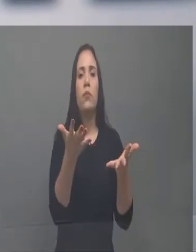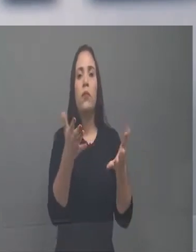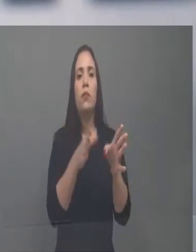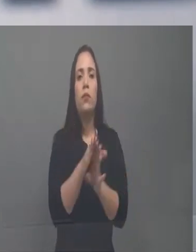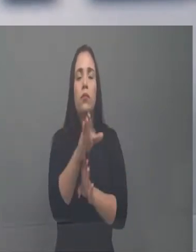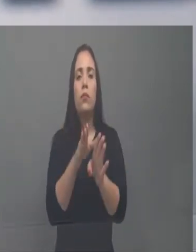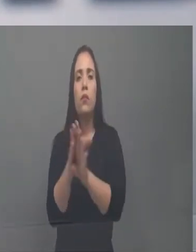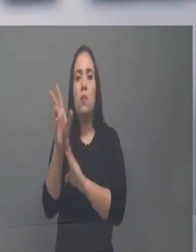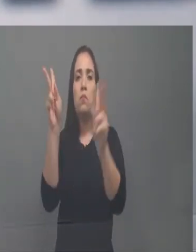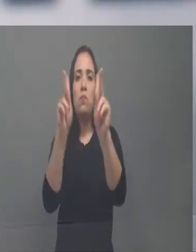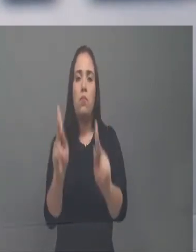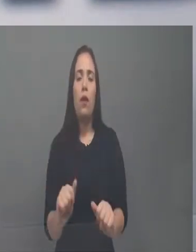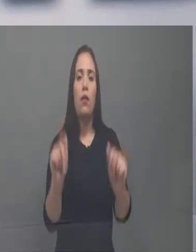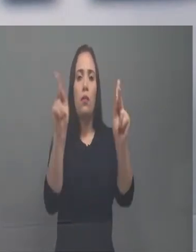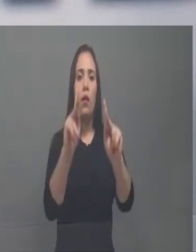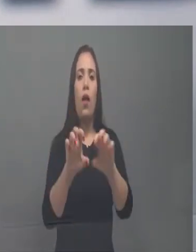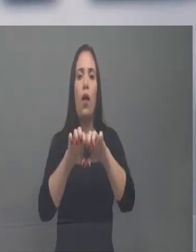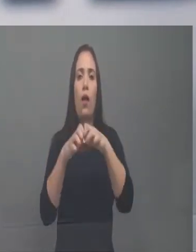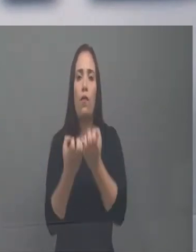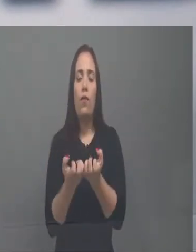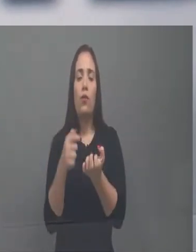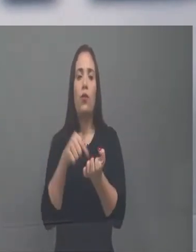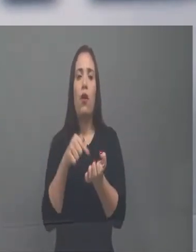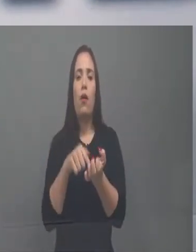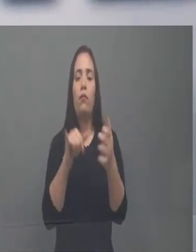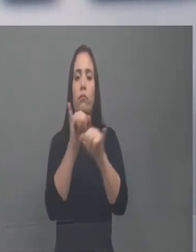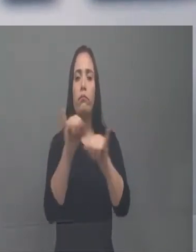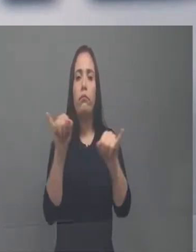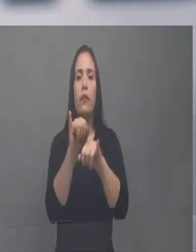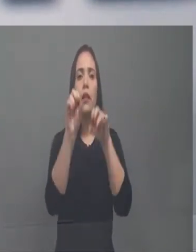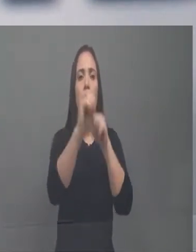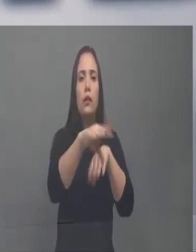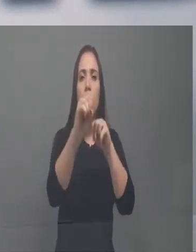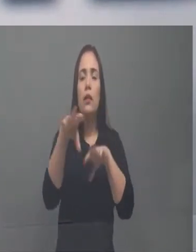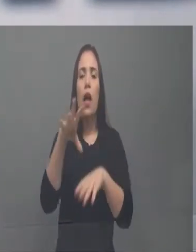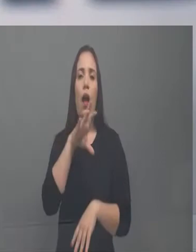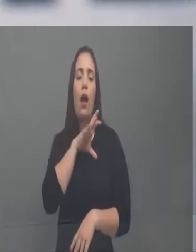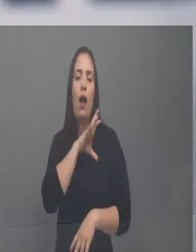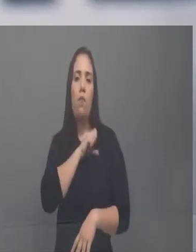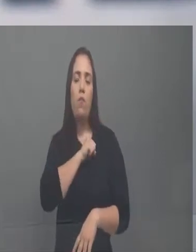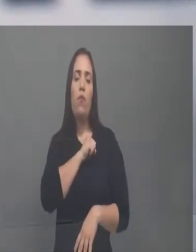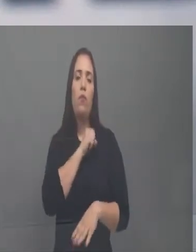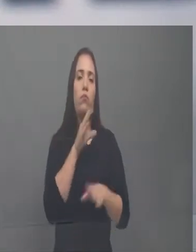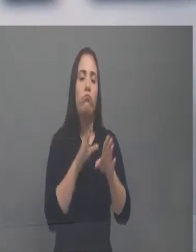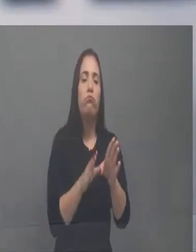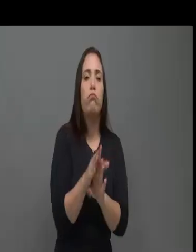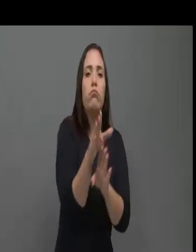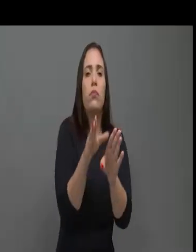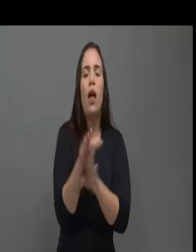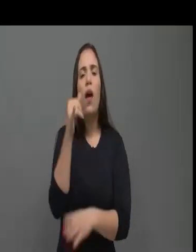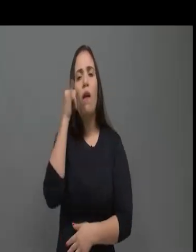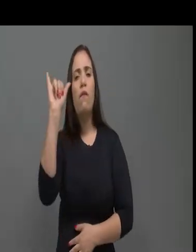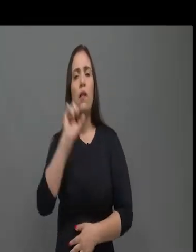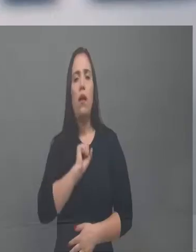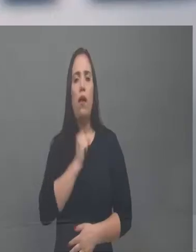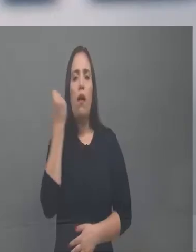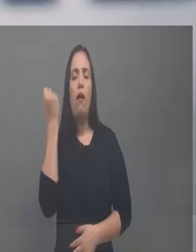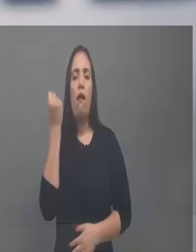Evangelizando as pessoas, a gente colocando o amor no coração das pessoas, você tira o ódio, tira,